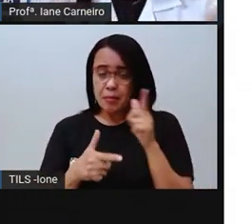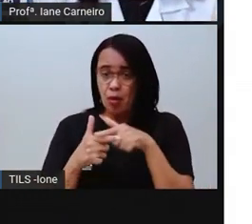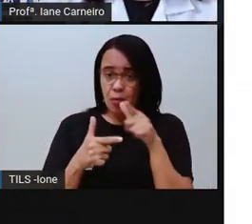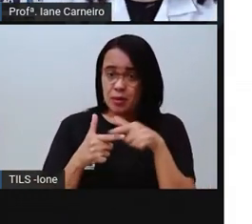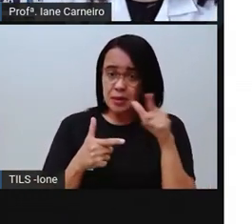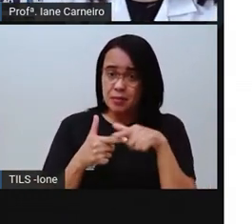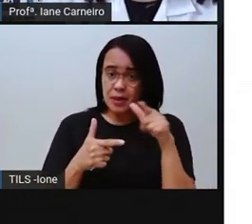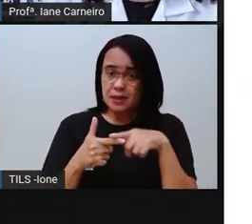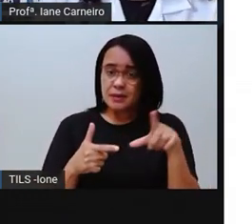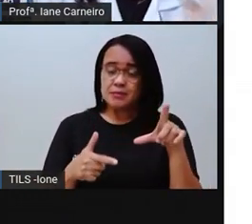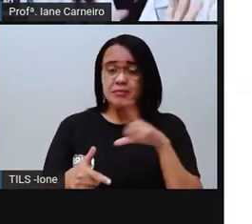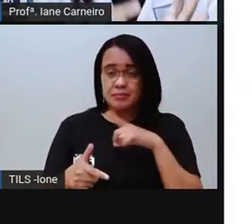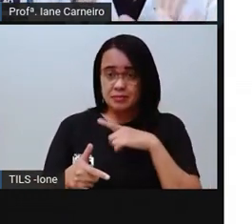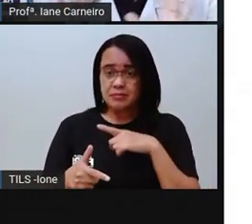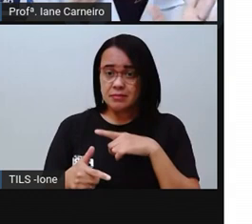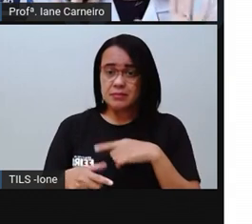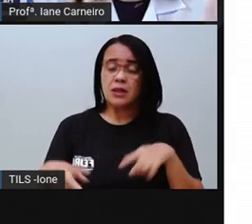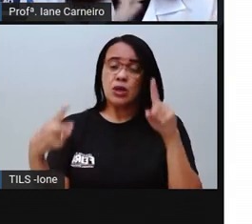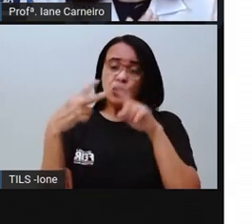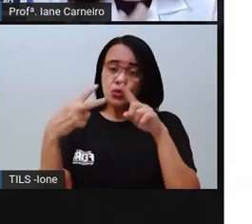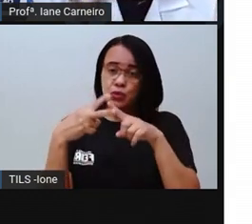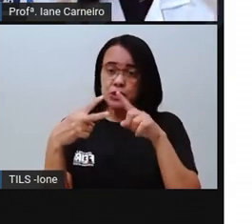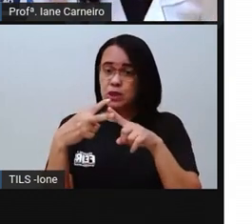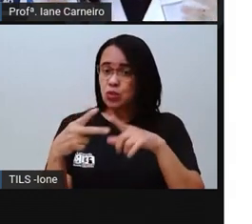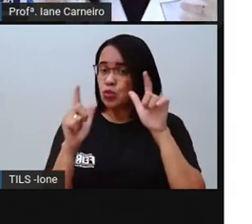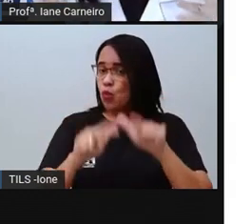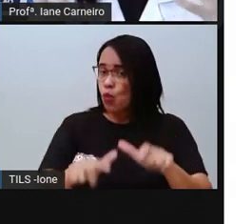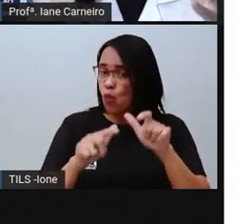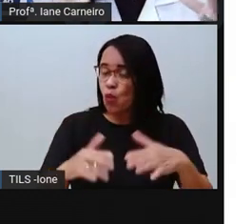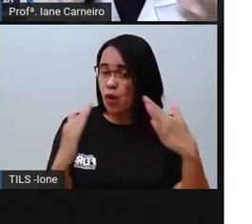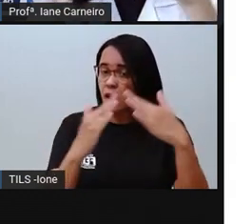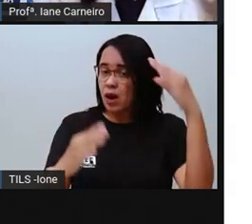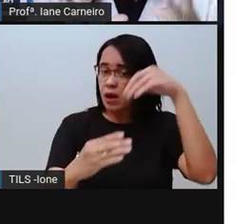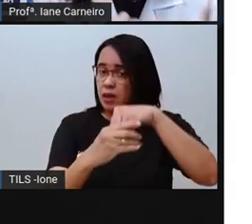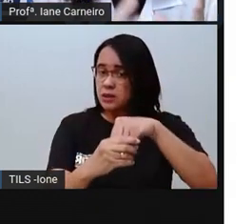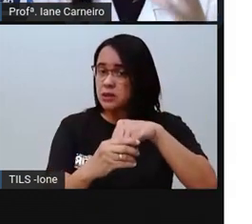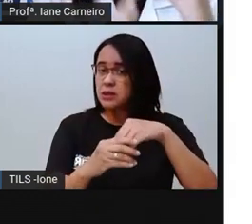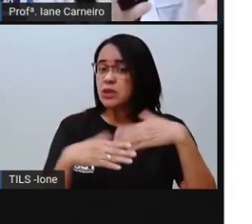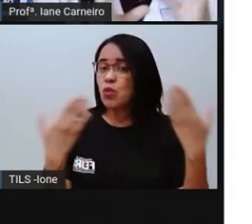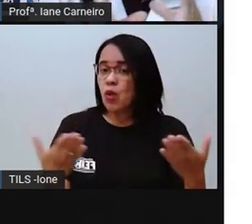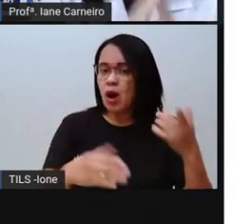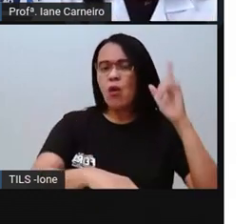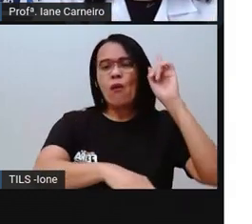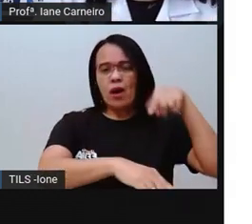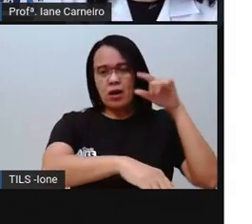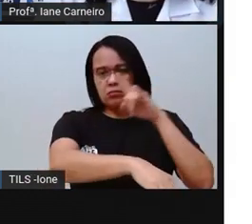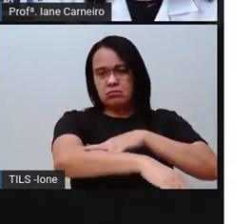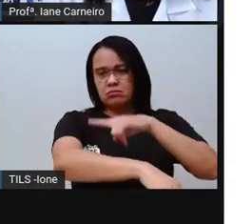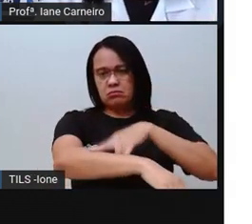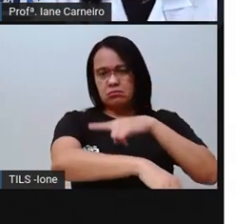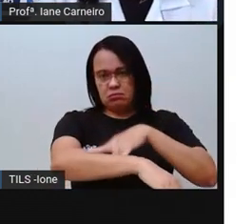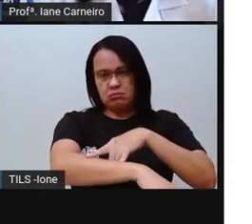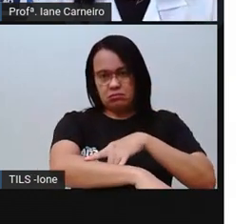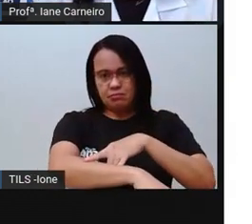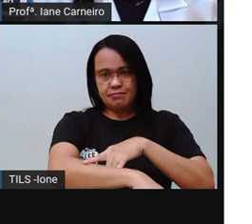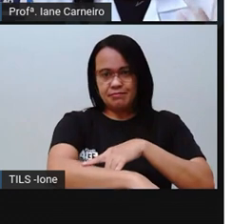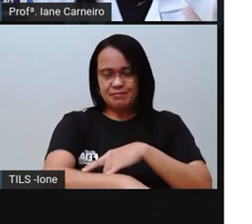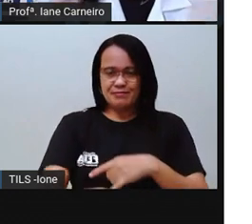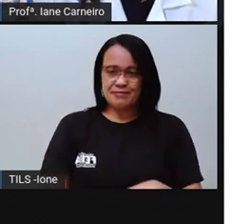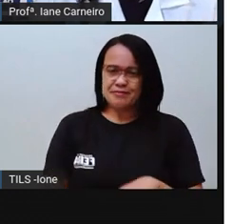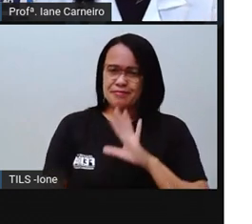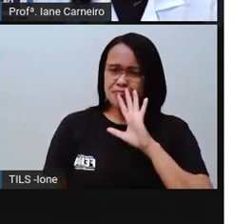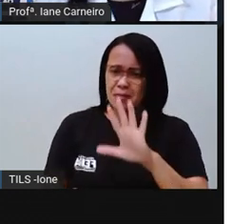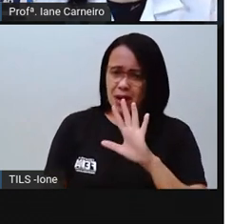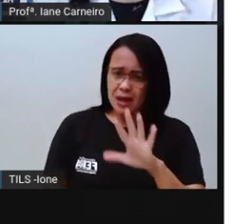lugar é o banheiro, né? Então, a gente vai ver aqui quais são os riscos de cada um desses lugares, né? Mas não quer